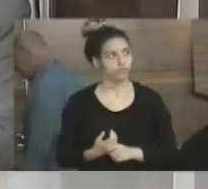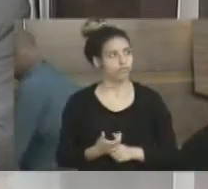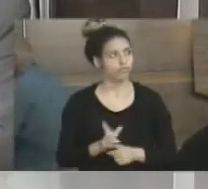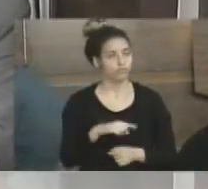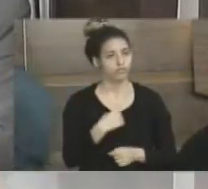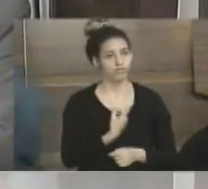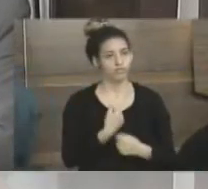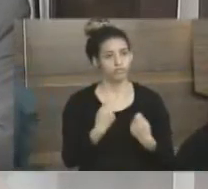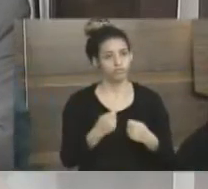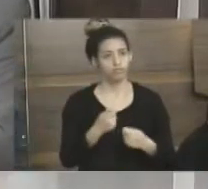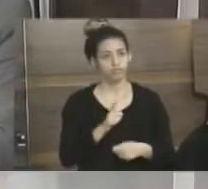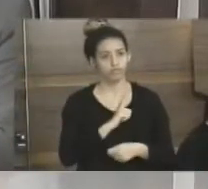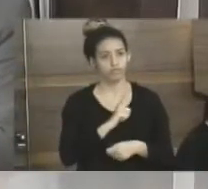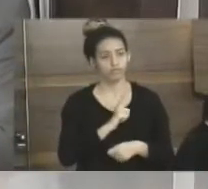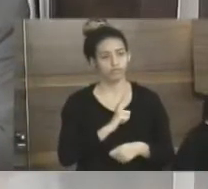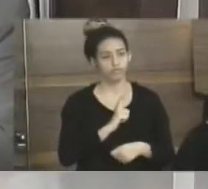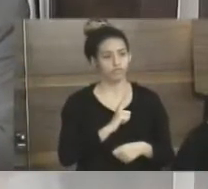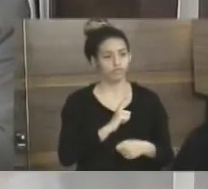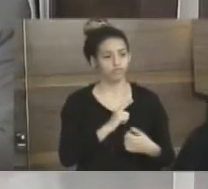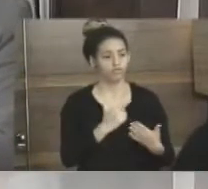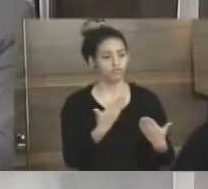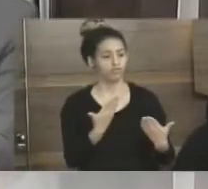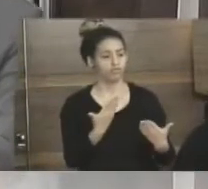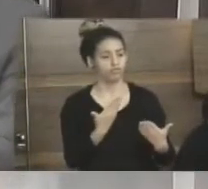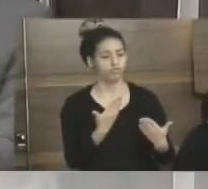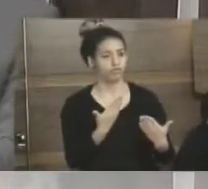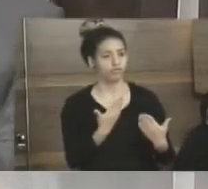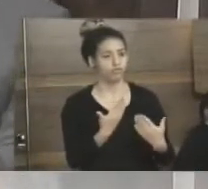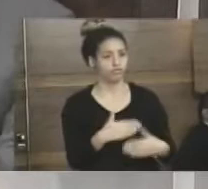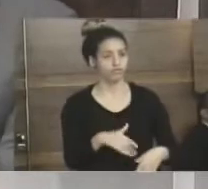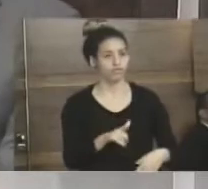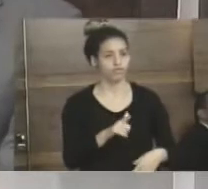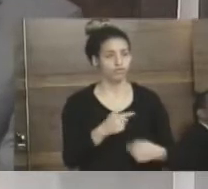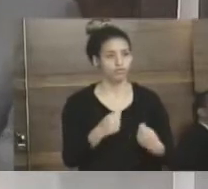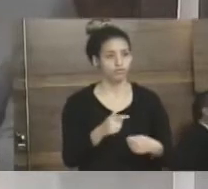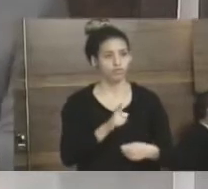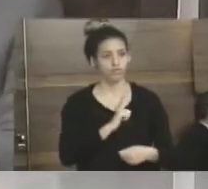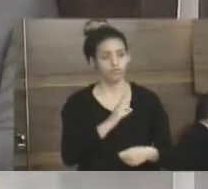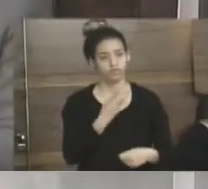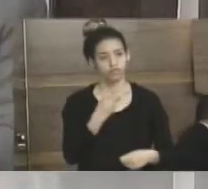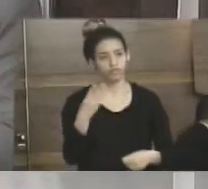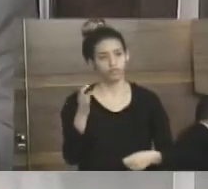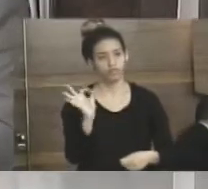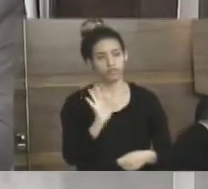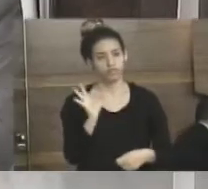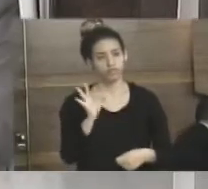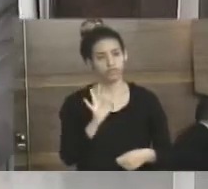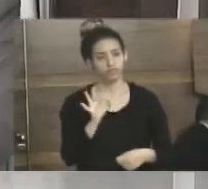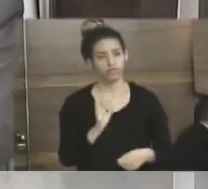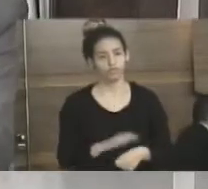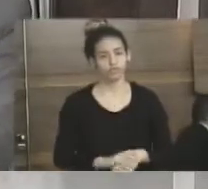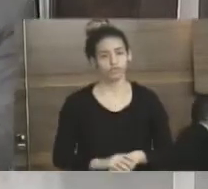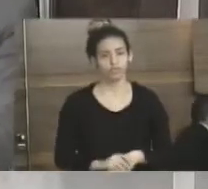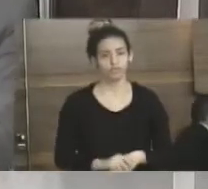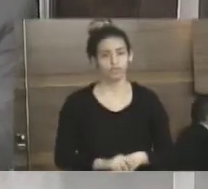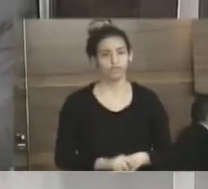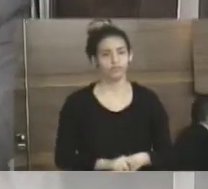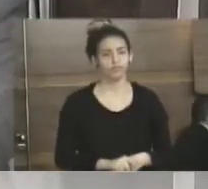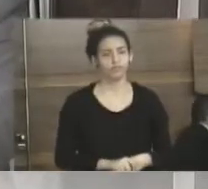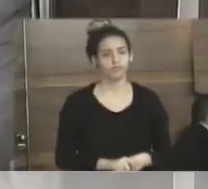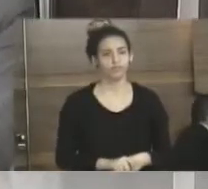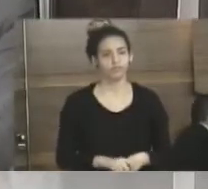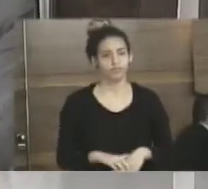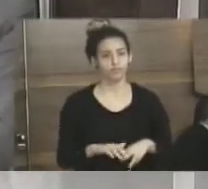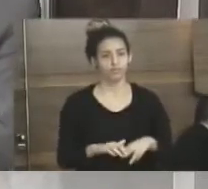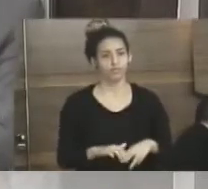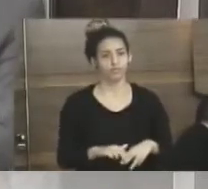nós temos que ter ali a avaliação, nós temos que chegar aos 33%, porque é um terço de 100%, então